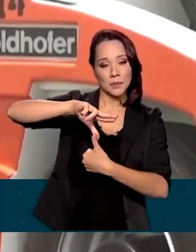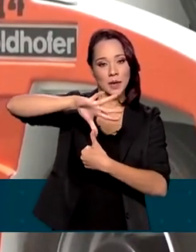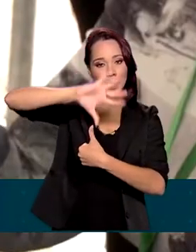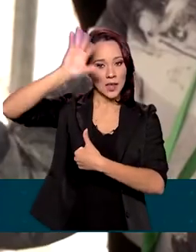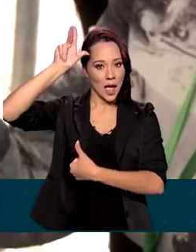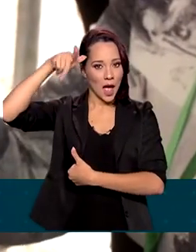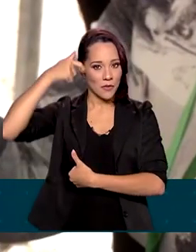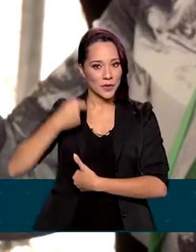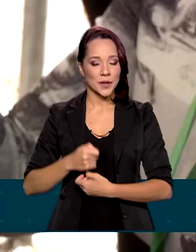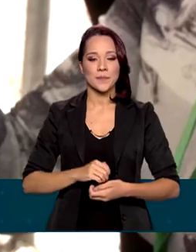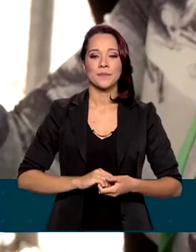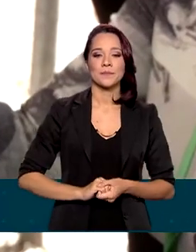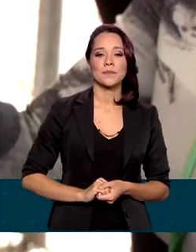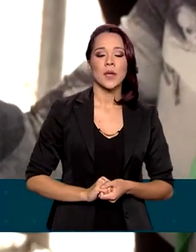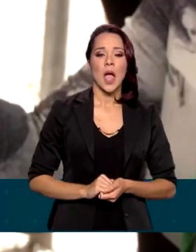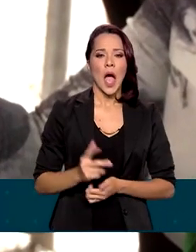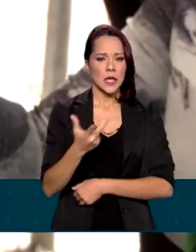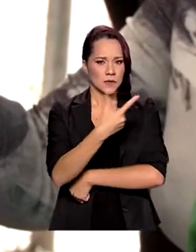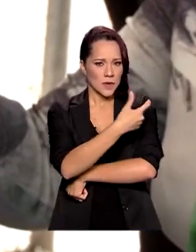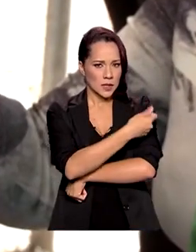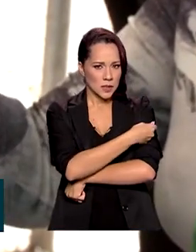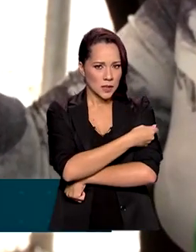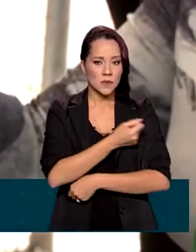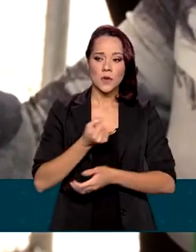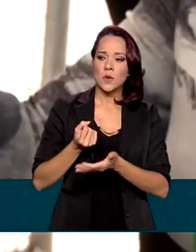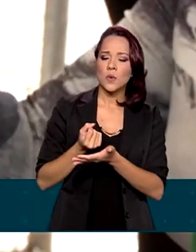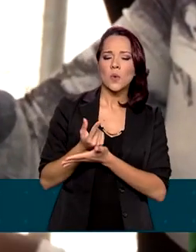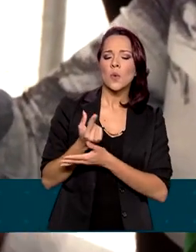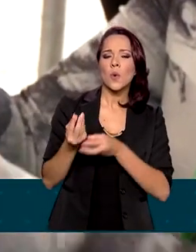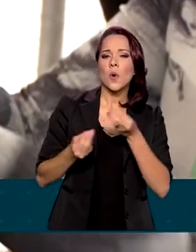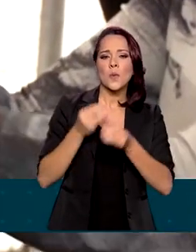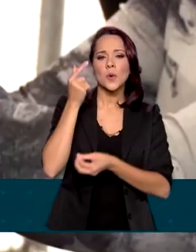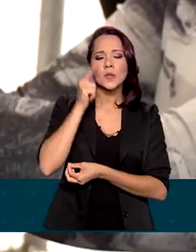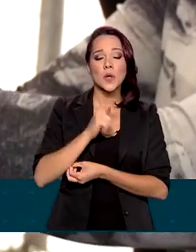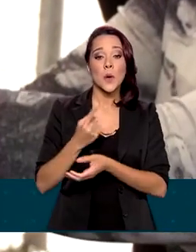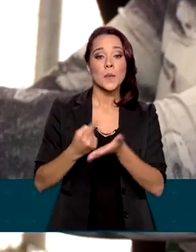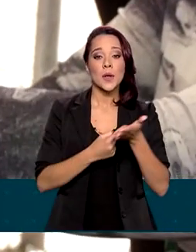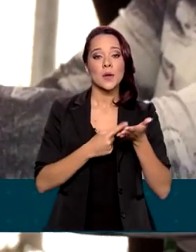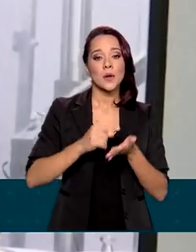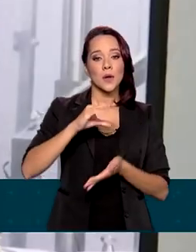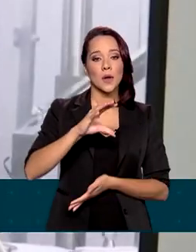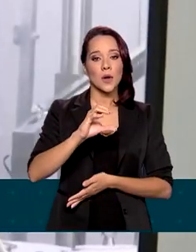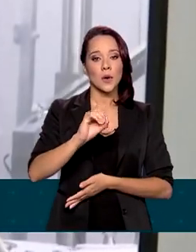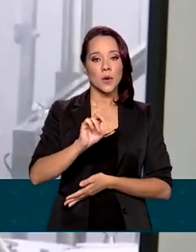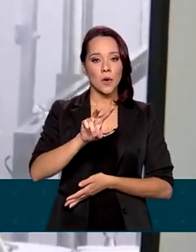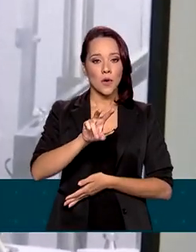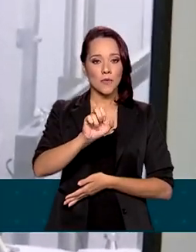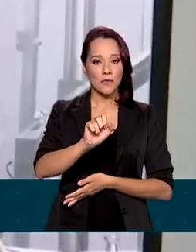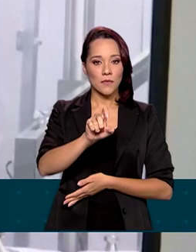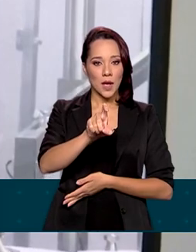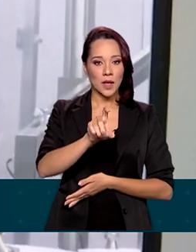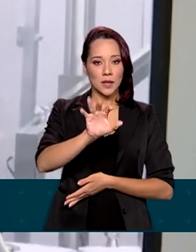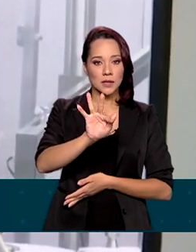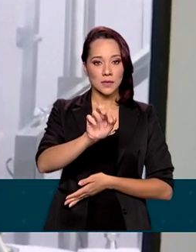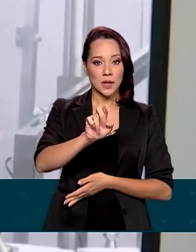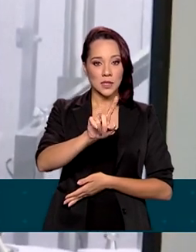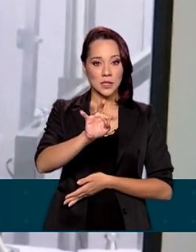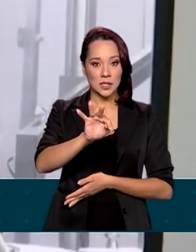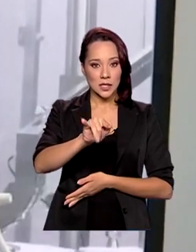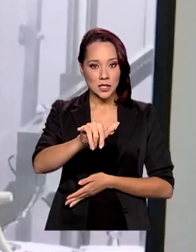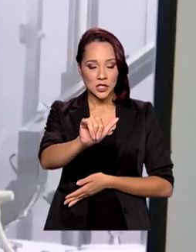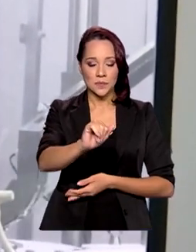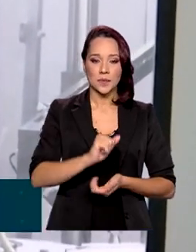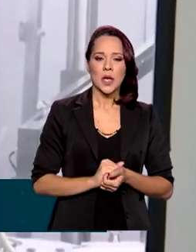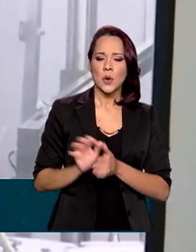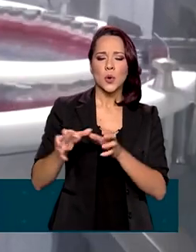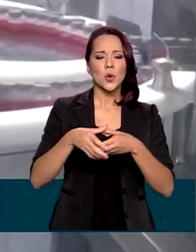África. Os imunizantes foram adquiridos por meio do mecanismo COVAX Facility, grupo formado por mais de 150